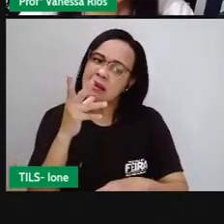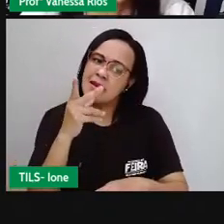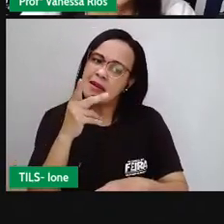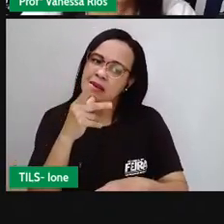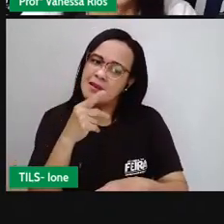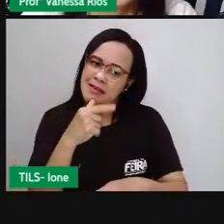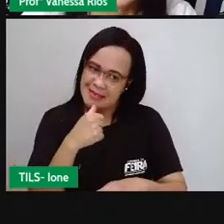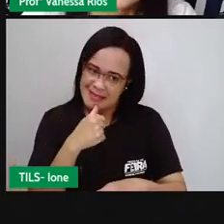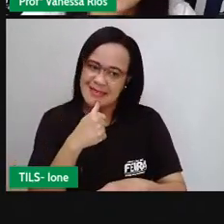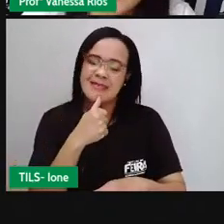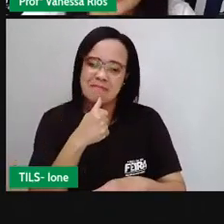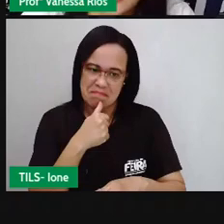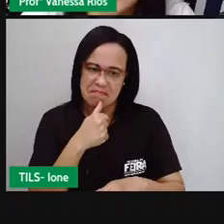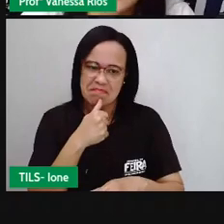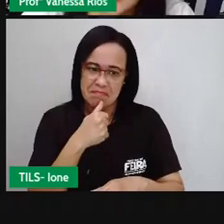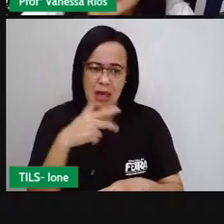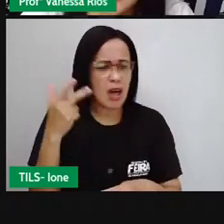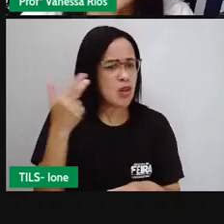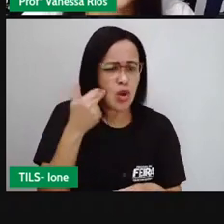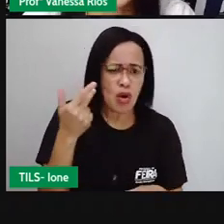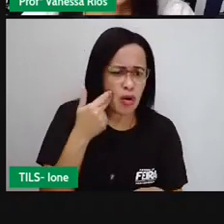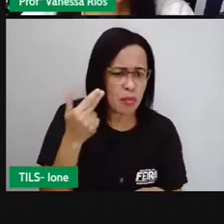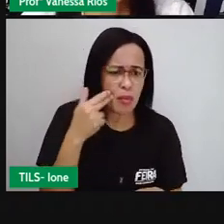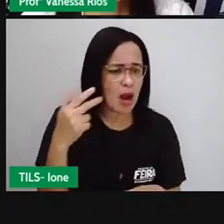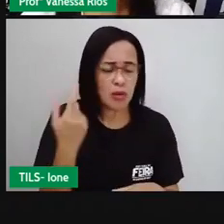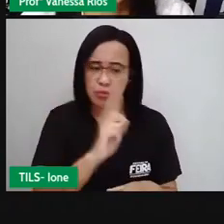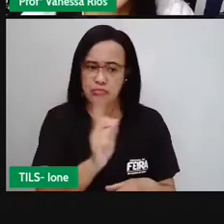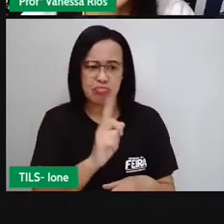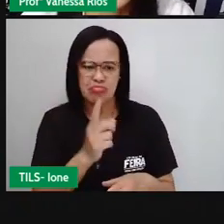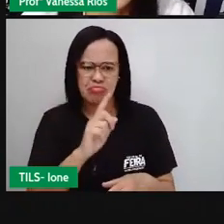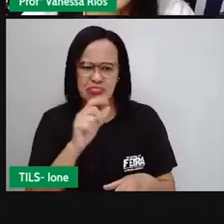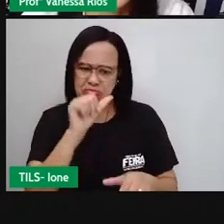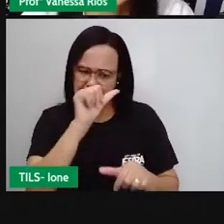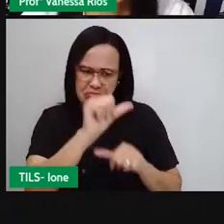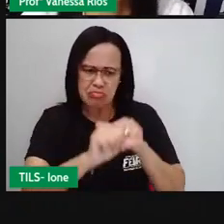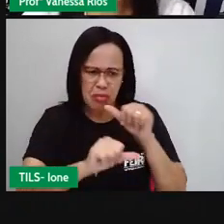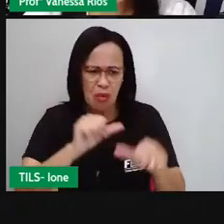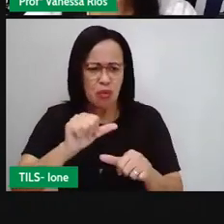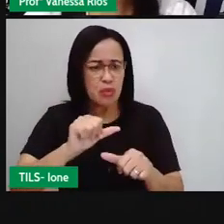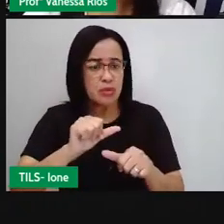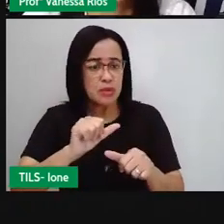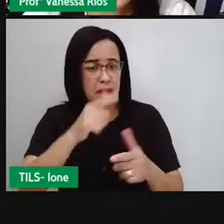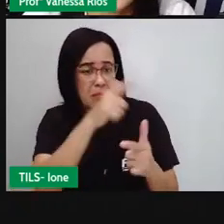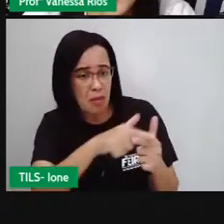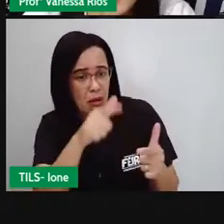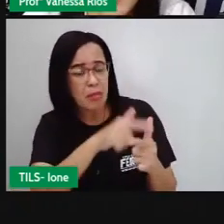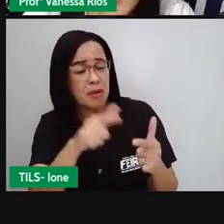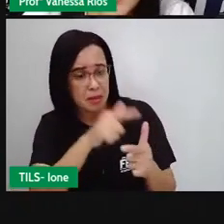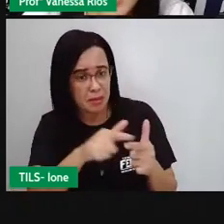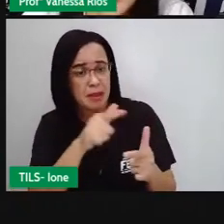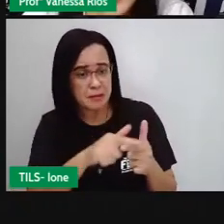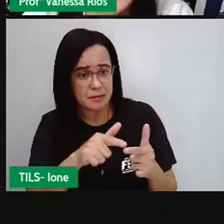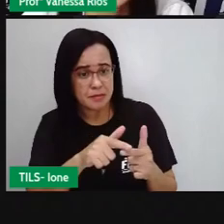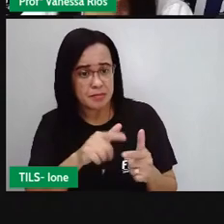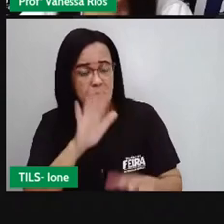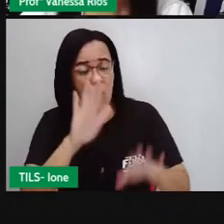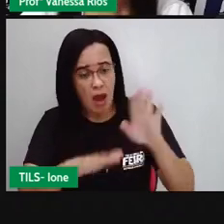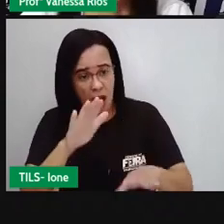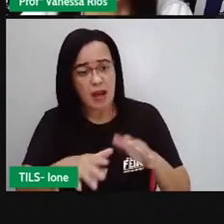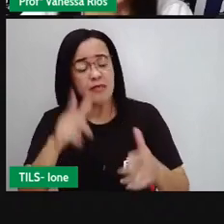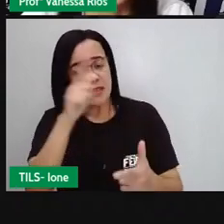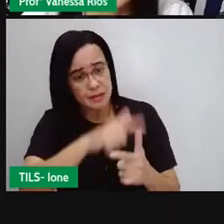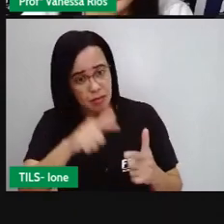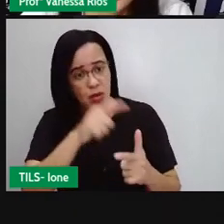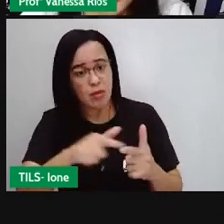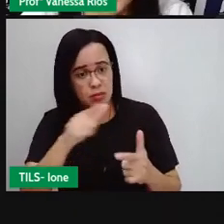acontece da forma que deveria acontecer, e a pessoa pode sentir algumas coisas e desenvolver problemas aí relacionados